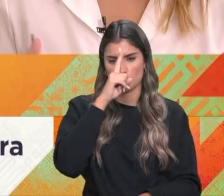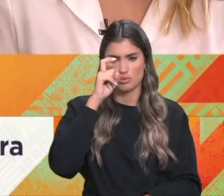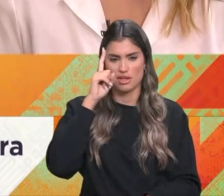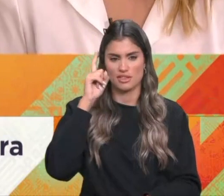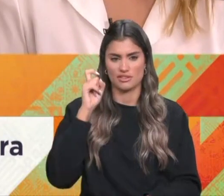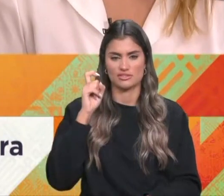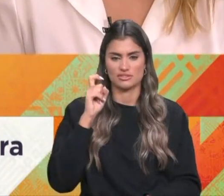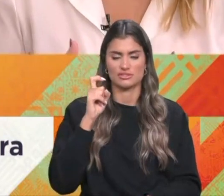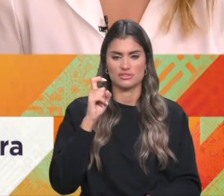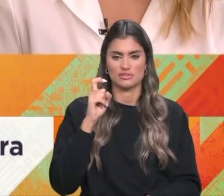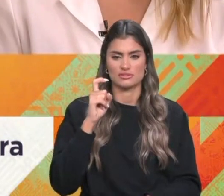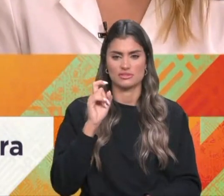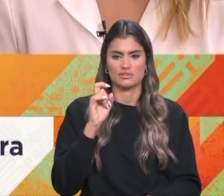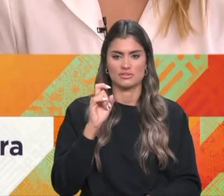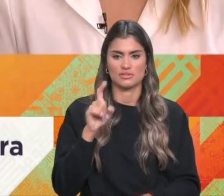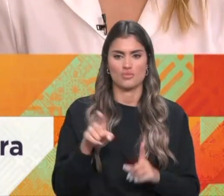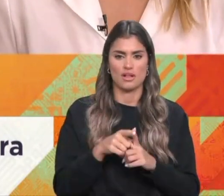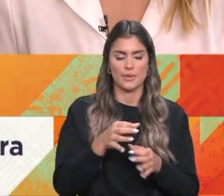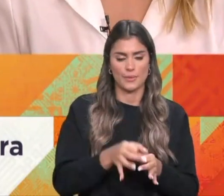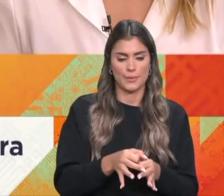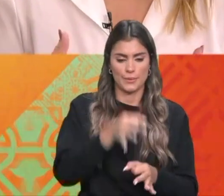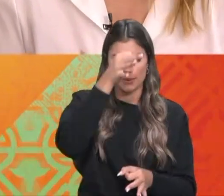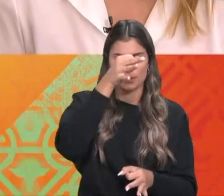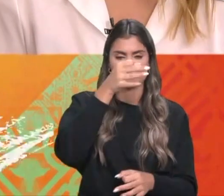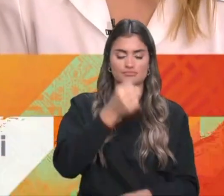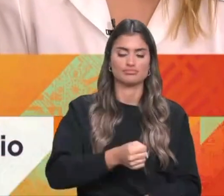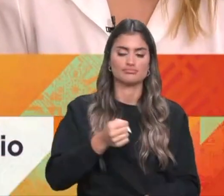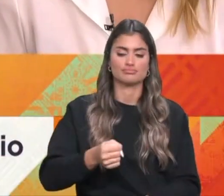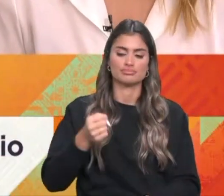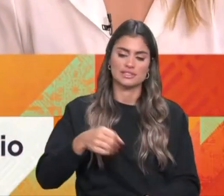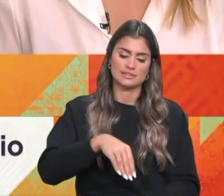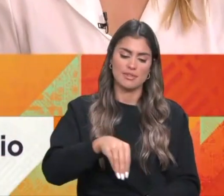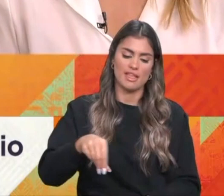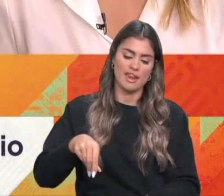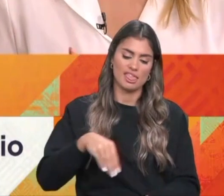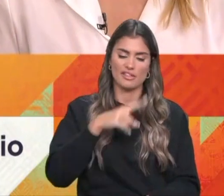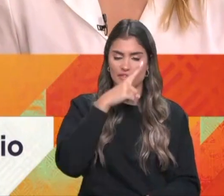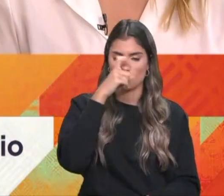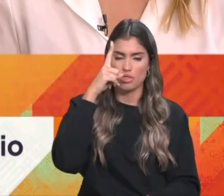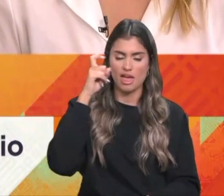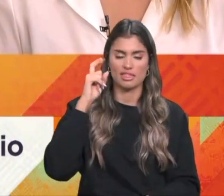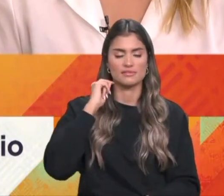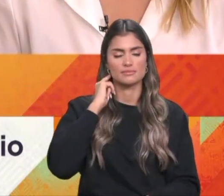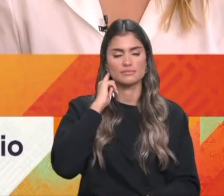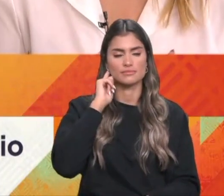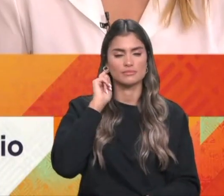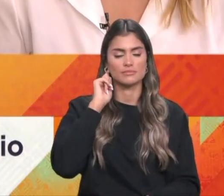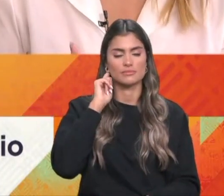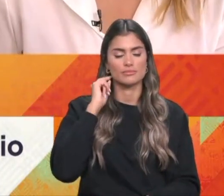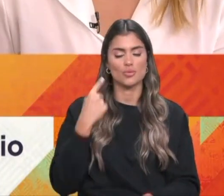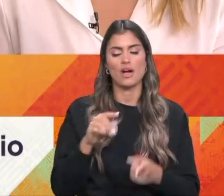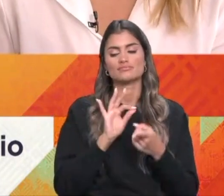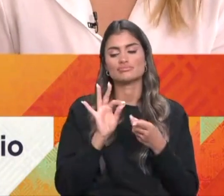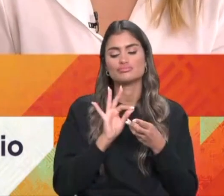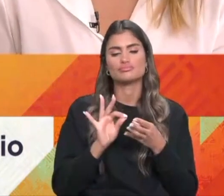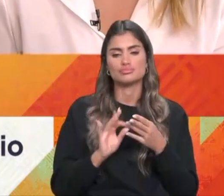tradicionais, digamos assim, numa estacaria, na sementeira, ou temos de facto características genéticas